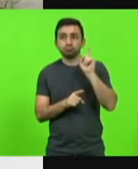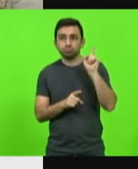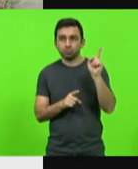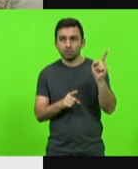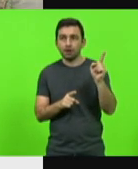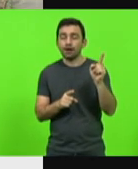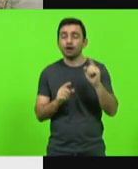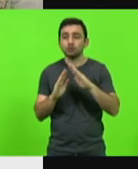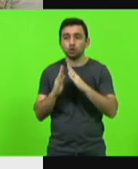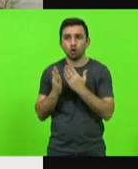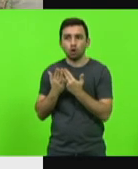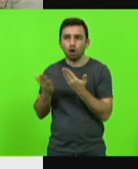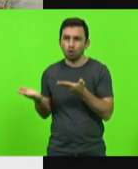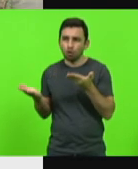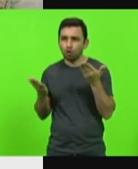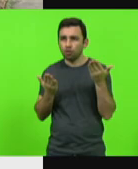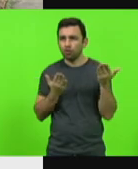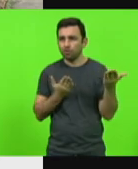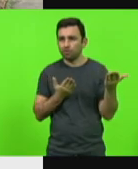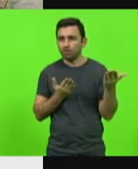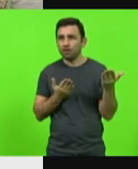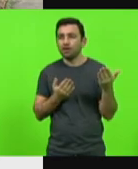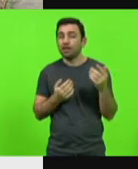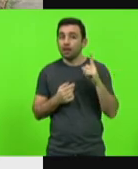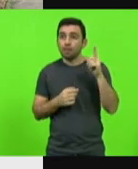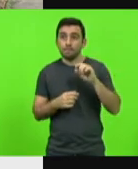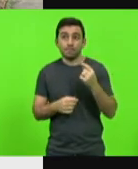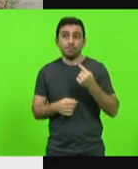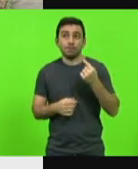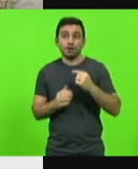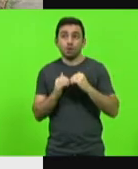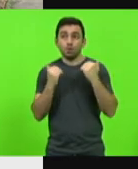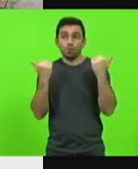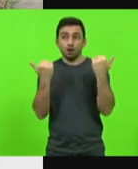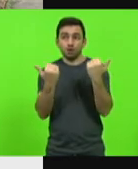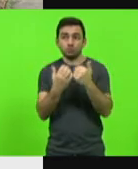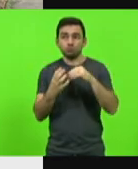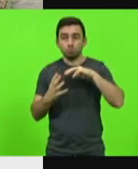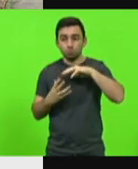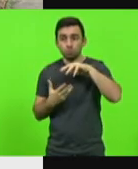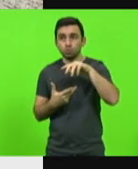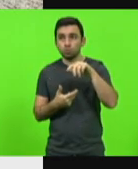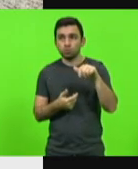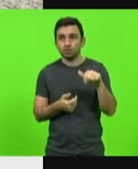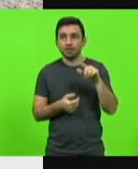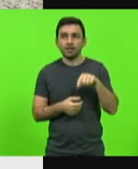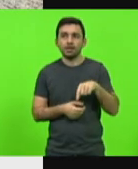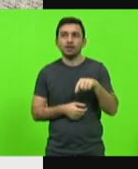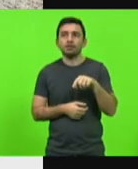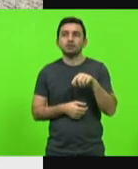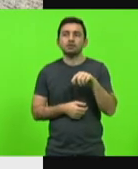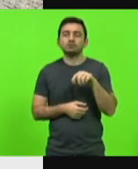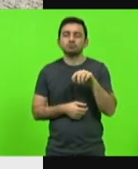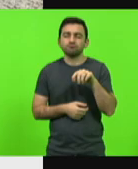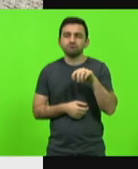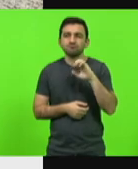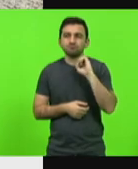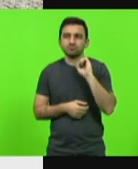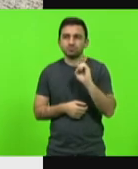convidada a participar do primeiro congresso internacional Zero Waste Cities.